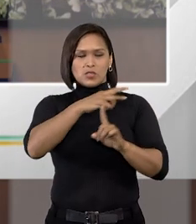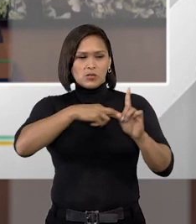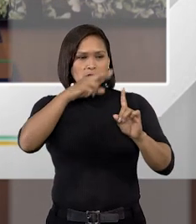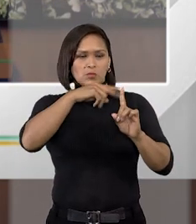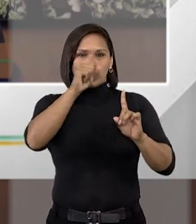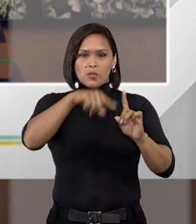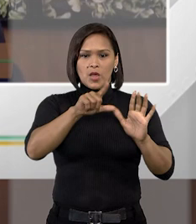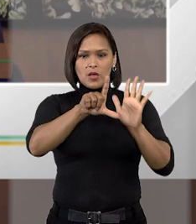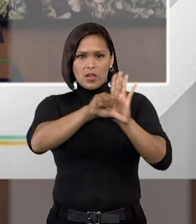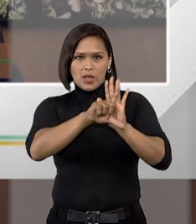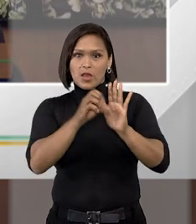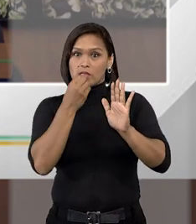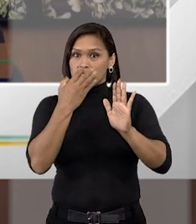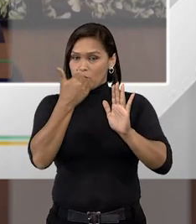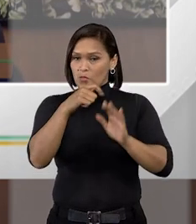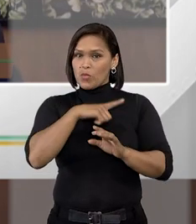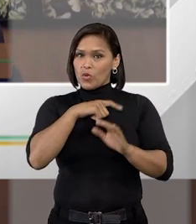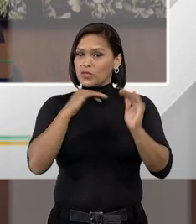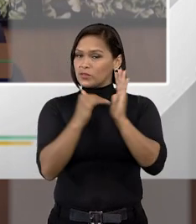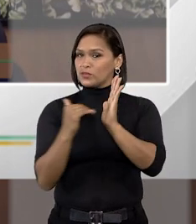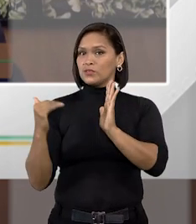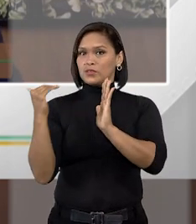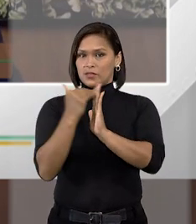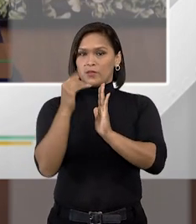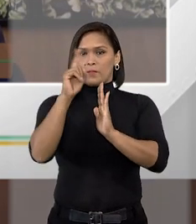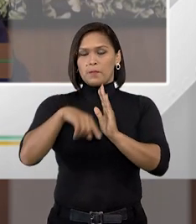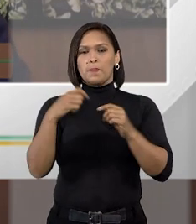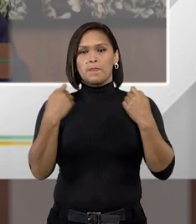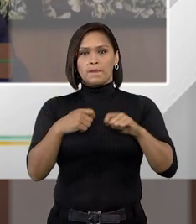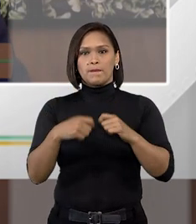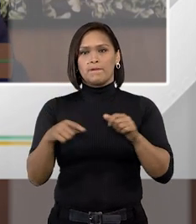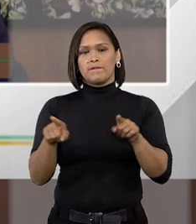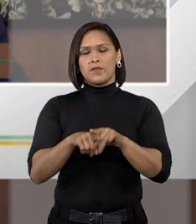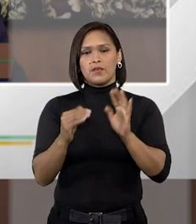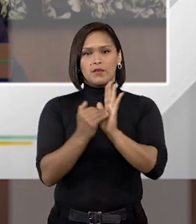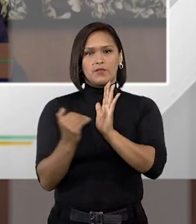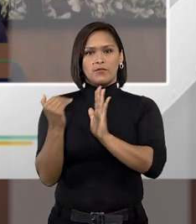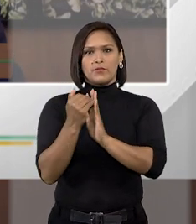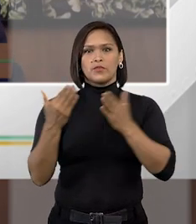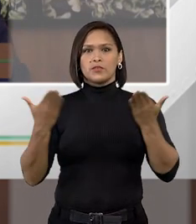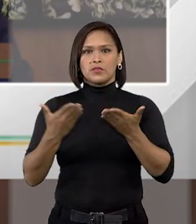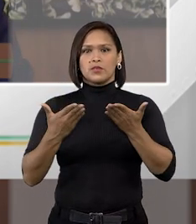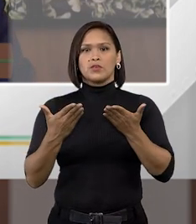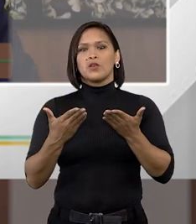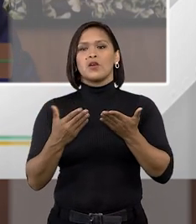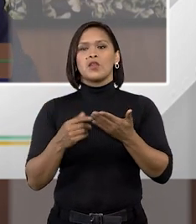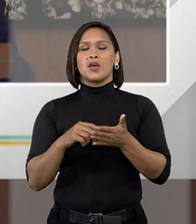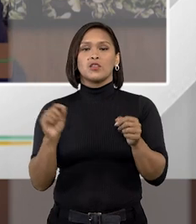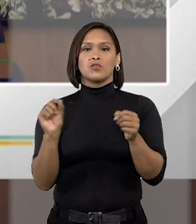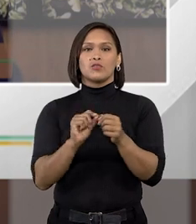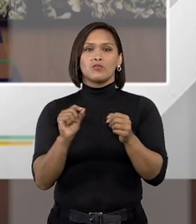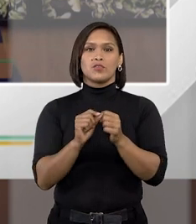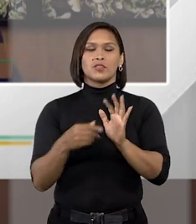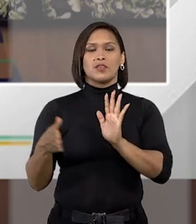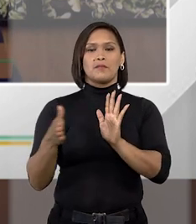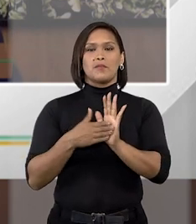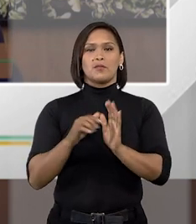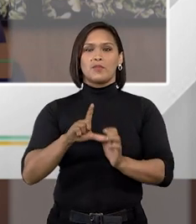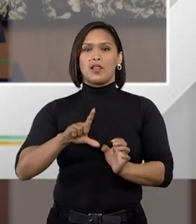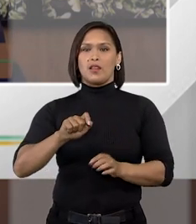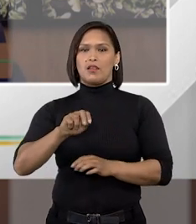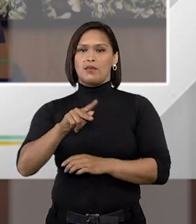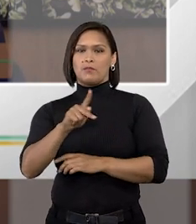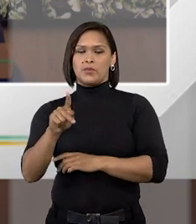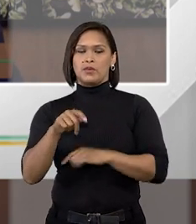legais, elas são boas, elas são avançadas. O que nós precisamos avançar agora é na execução da própria LEP.